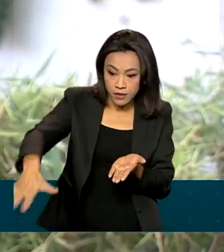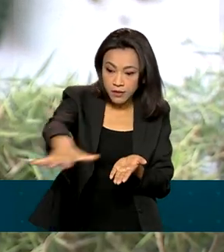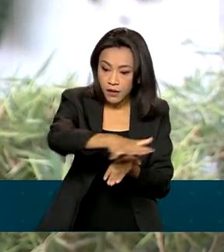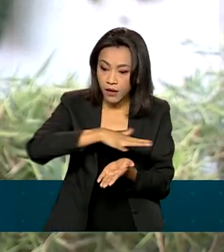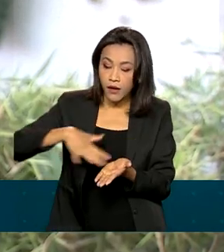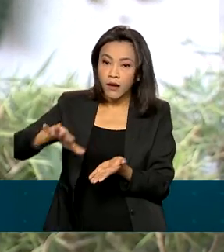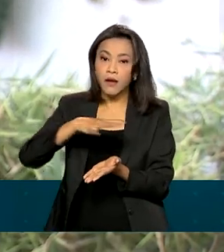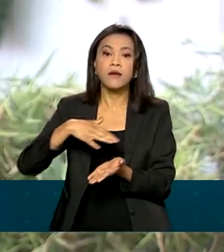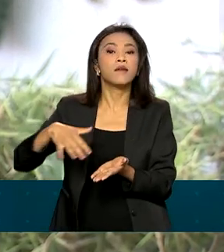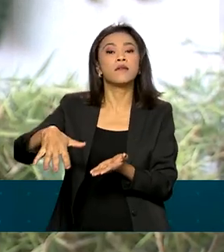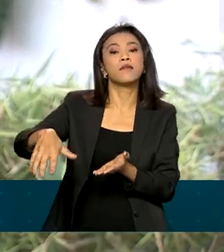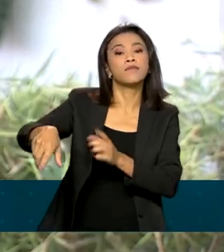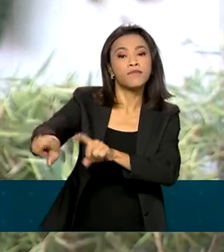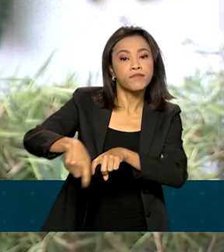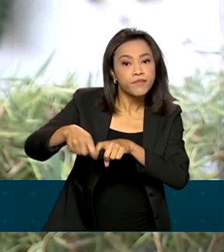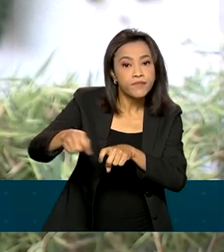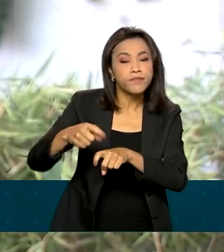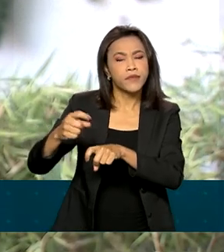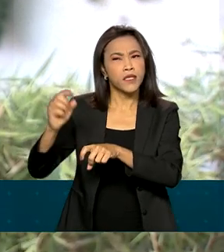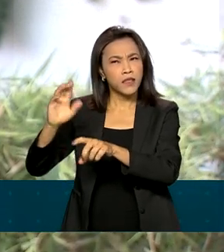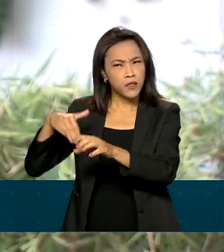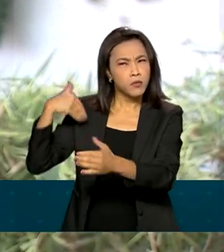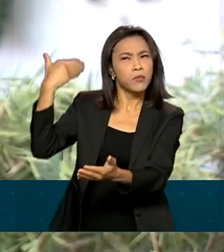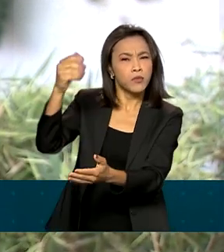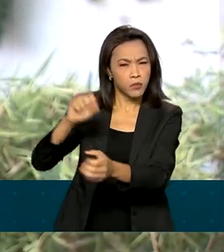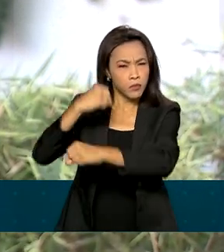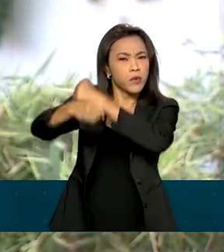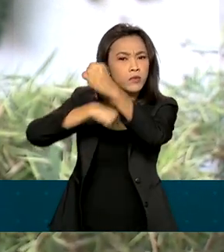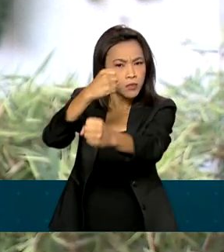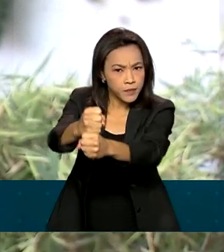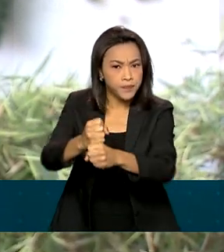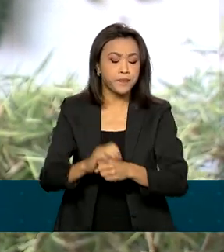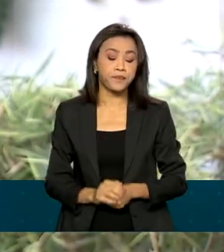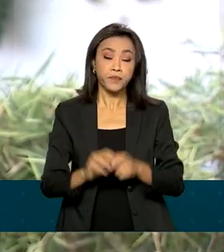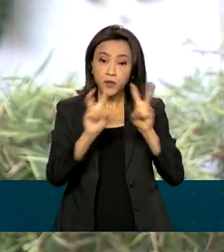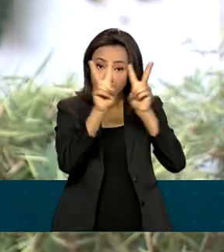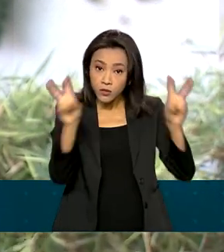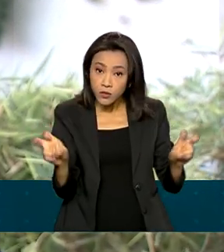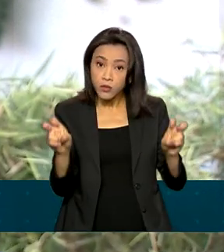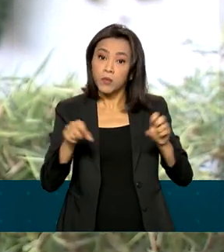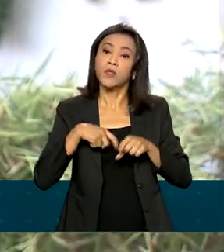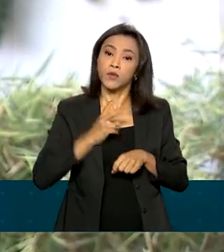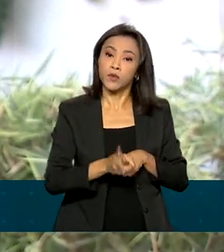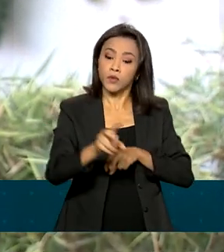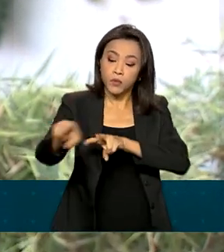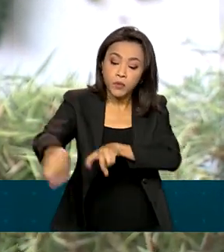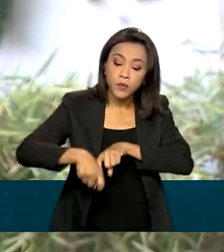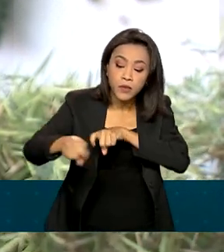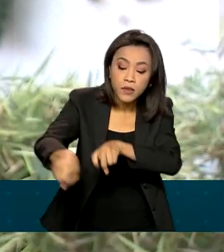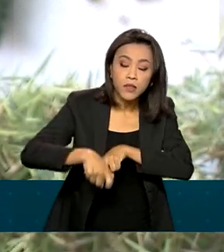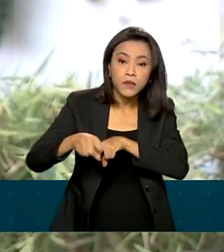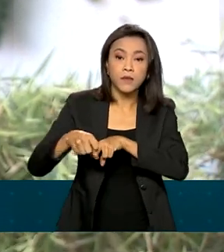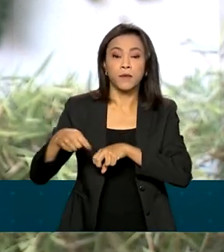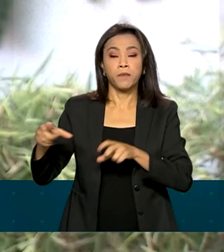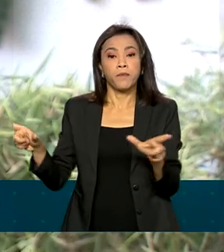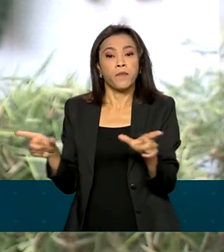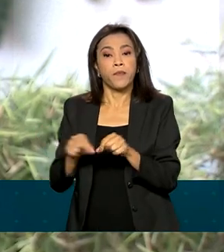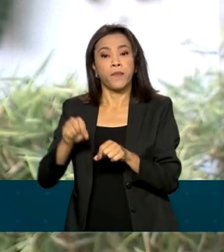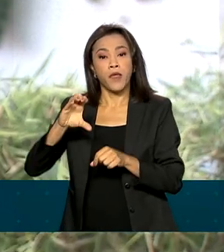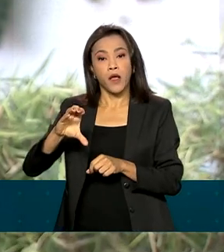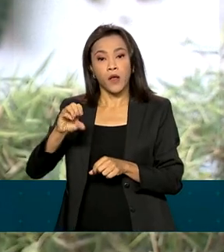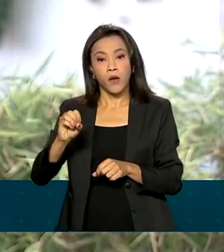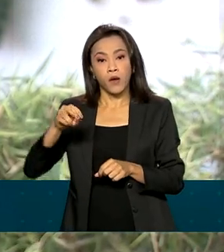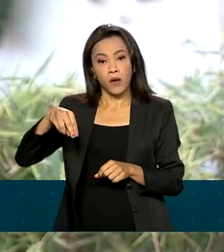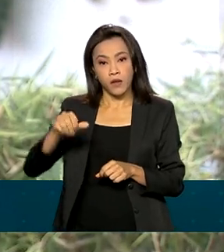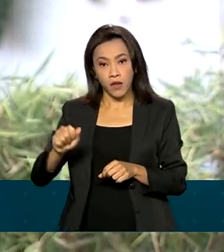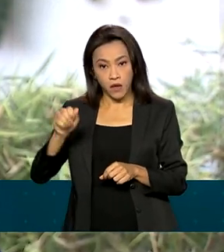até junho do próximo ano. E ainda falando sobre a produção no campo, né, Renata? A Conab divulgou aí o balanço, a